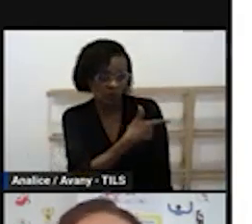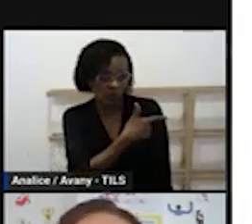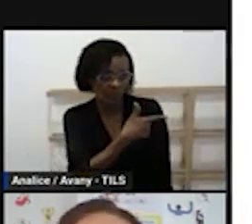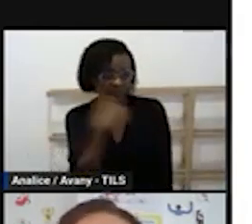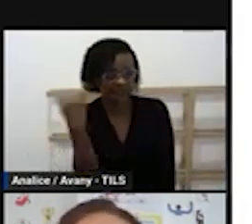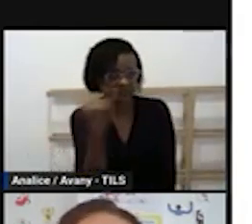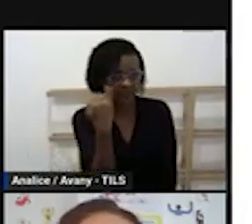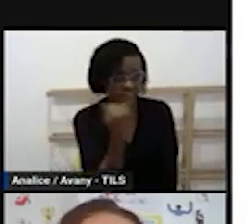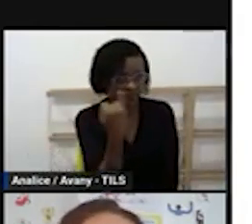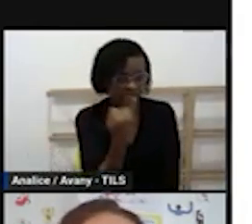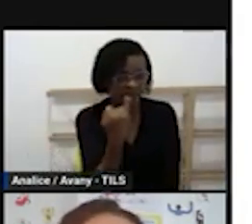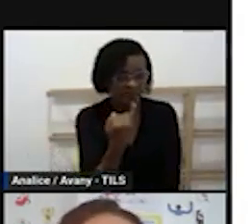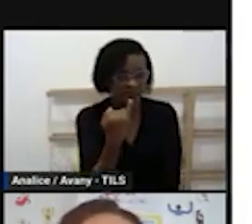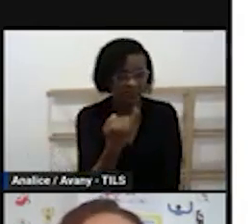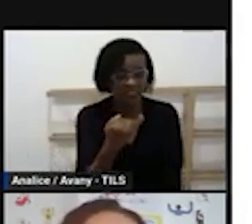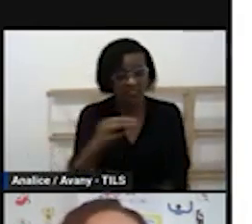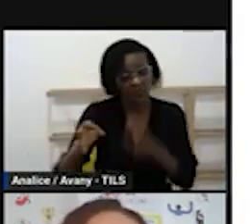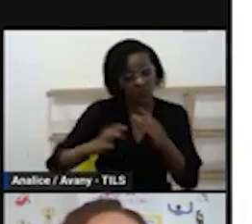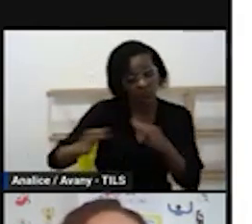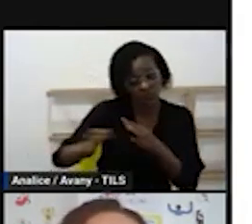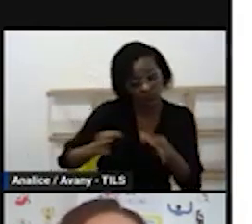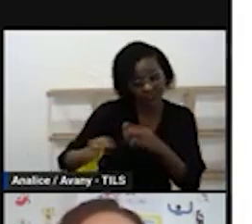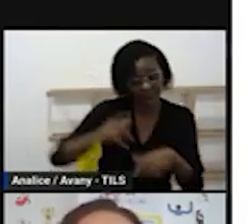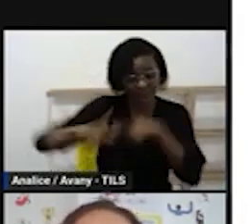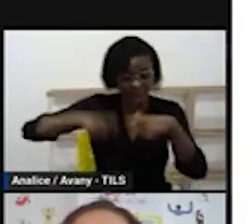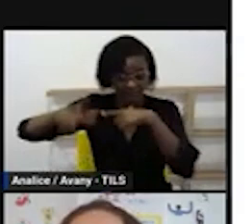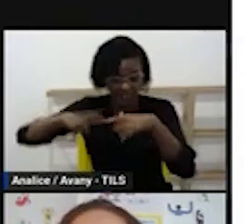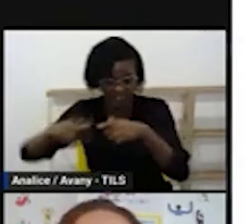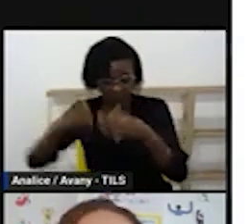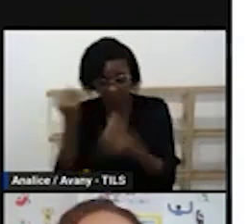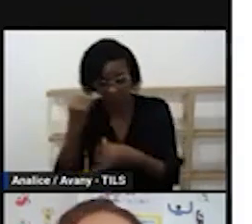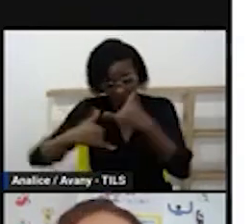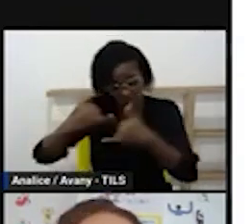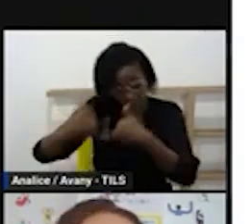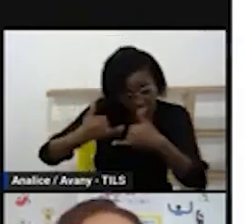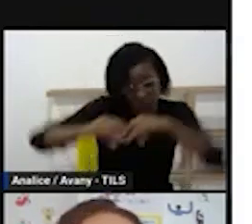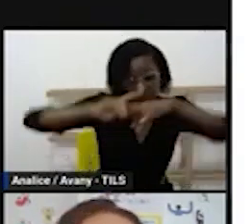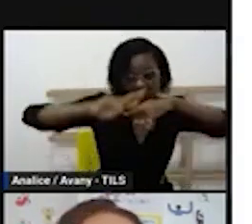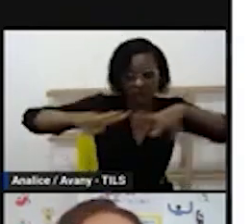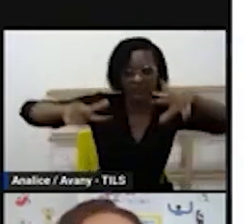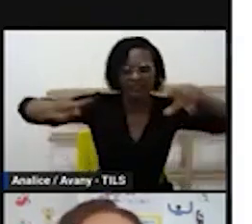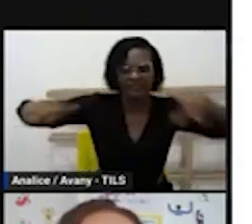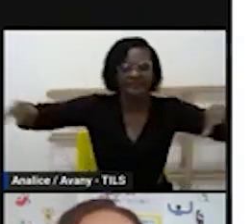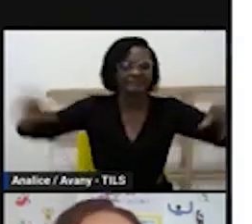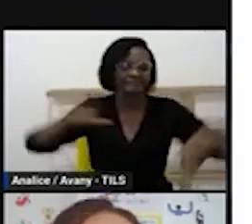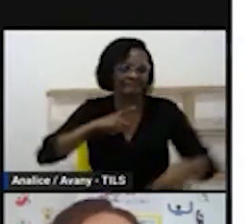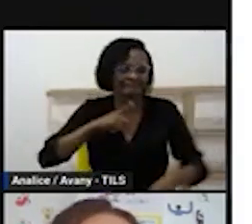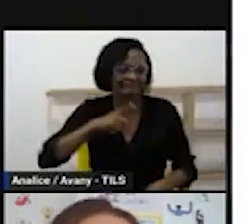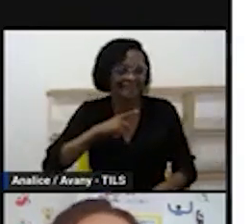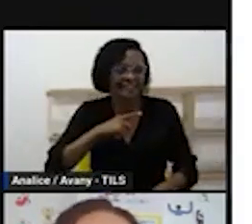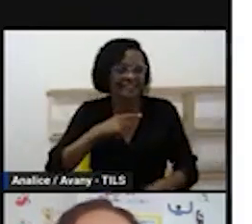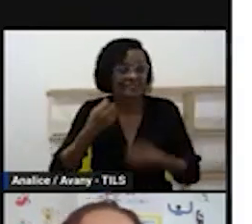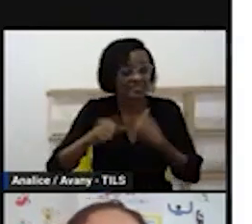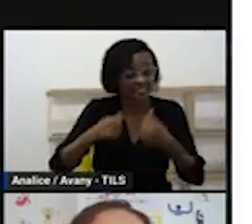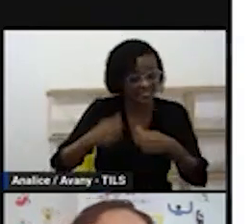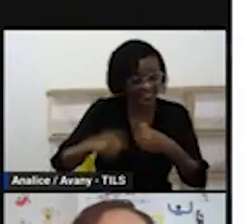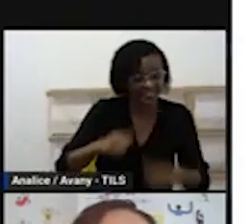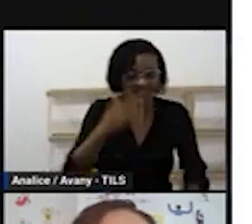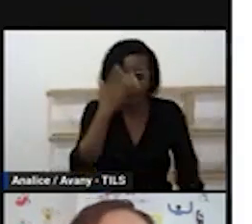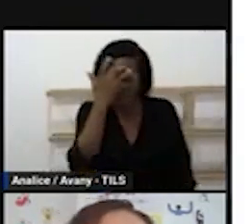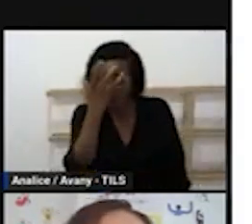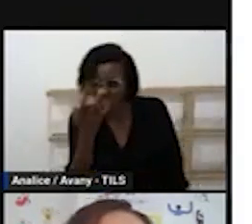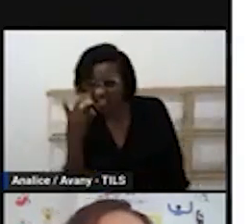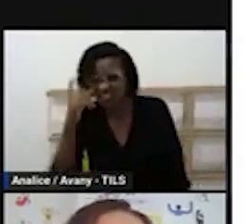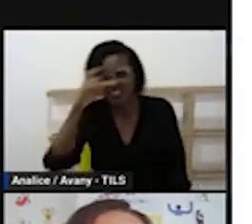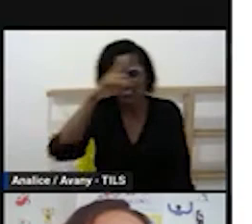que na jornada de trabalho do tempo parcial a gente colocou jogos que aí pode entrar jogos com regras simples as crianças